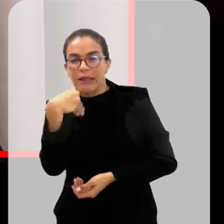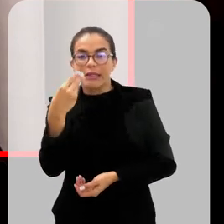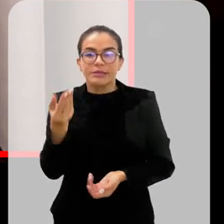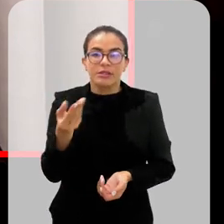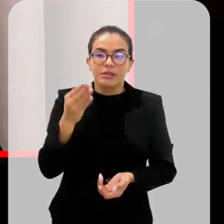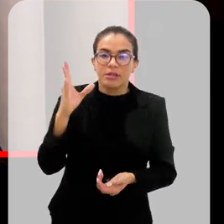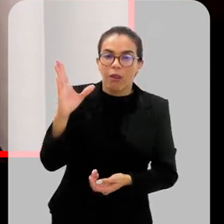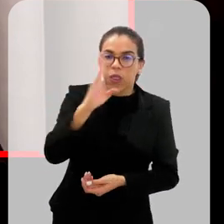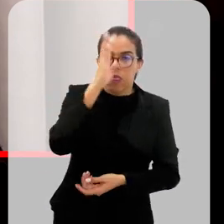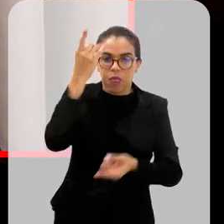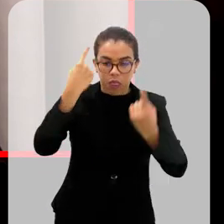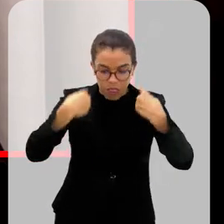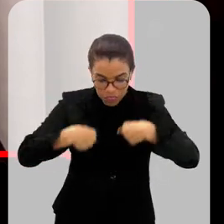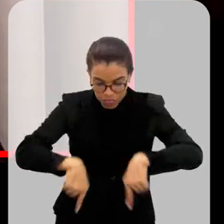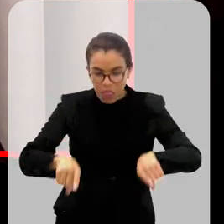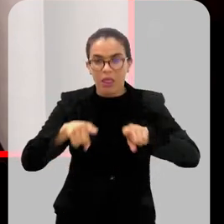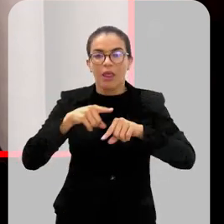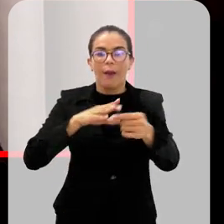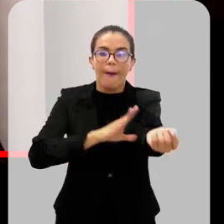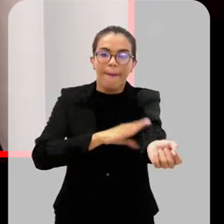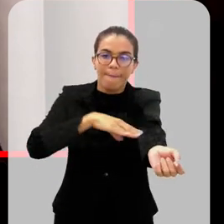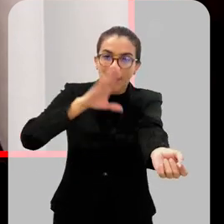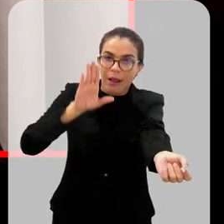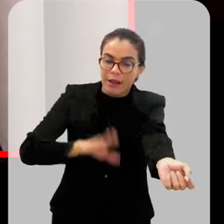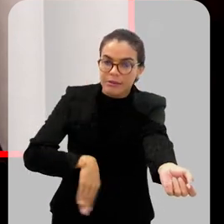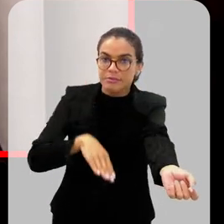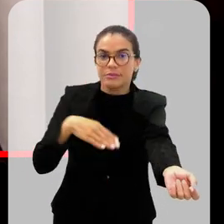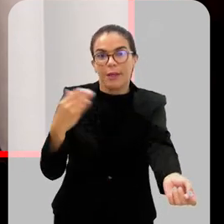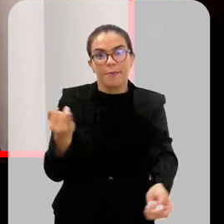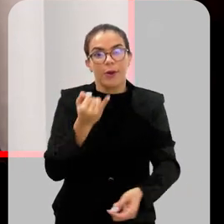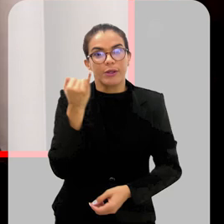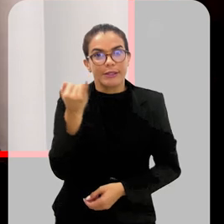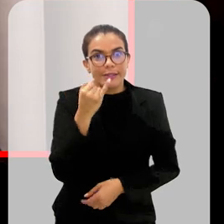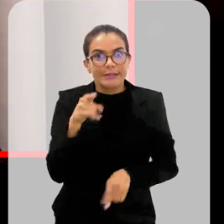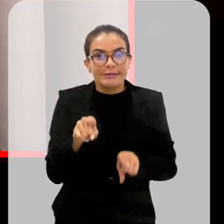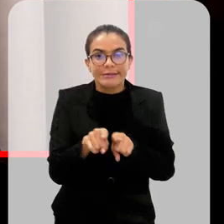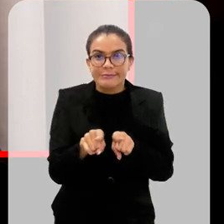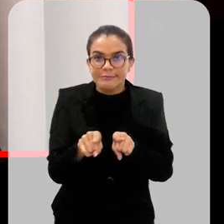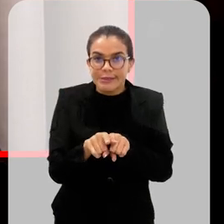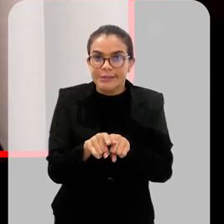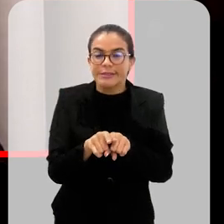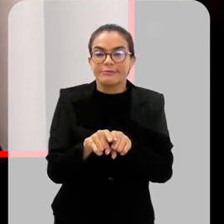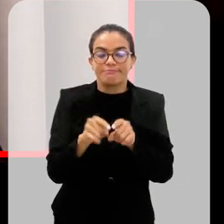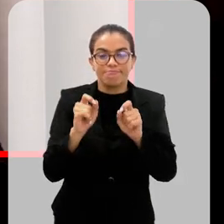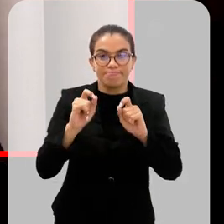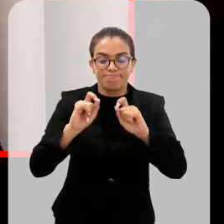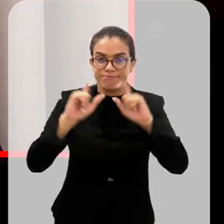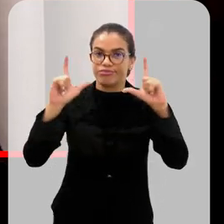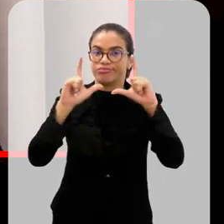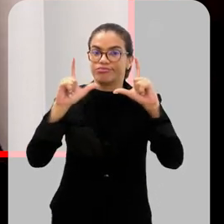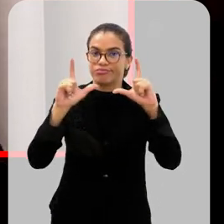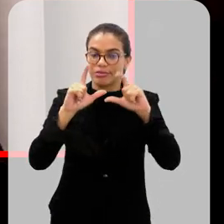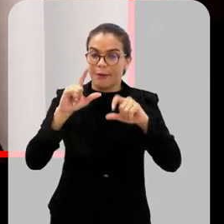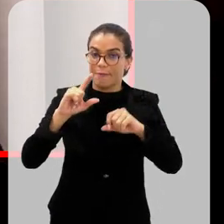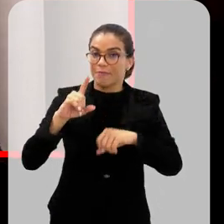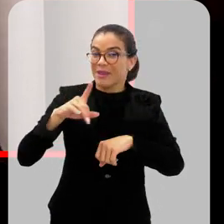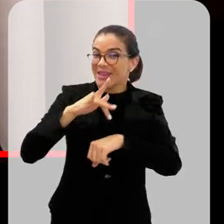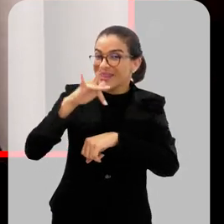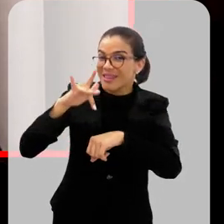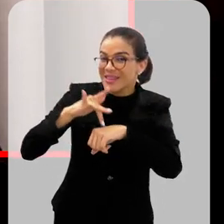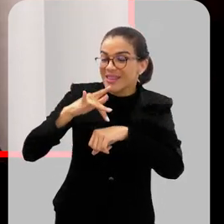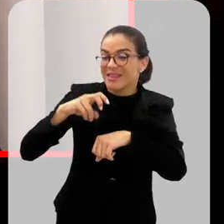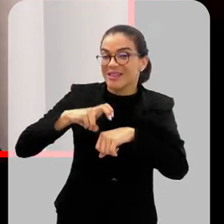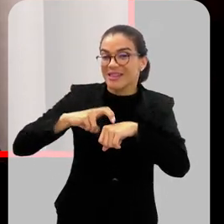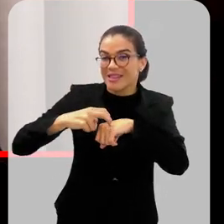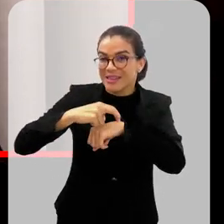tipo de mal-estar geral, queda de pressão, isso é muito importante, como sinal de alerta para dengue,